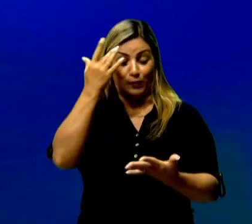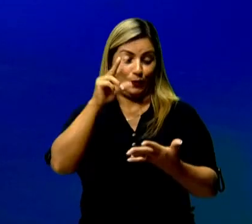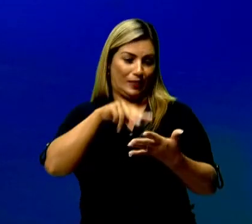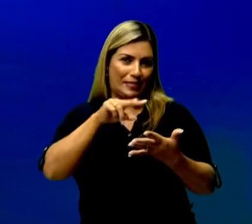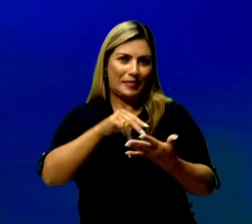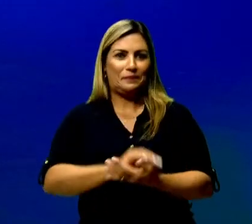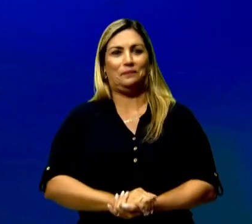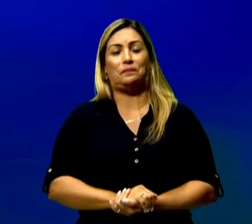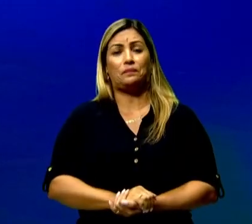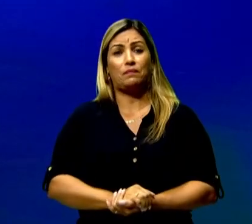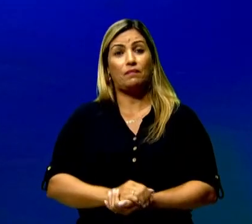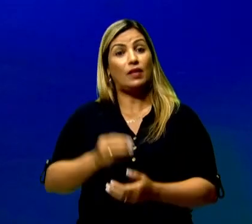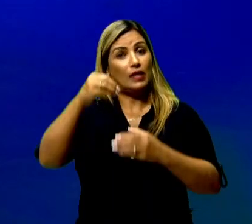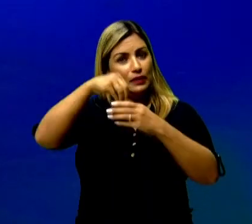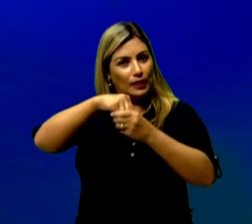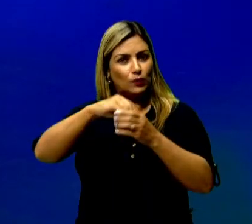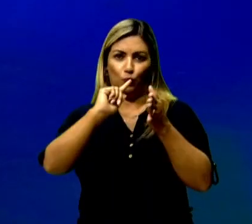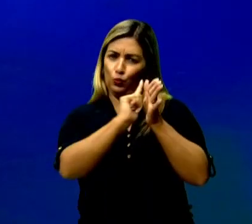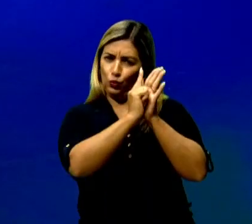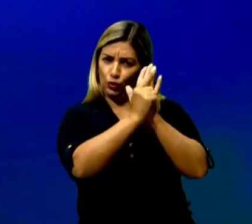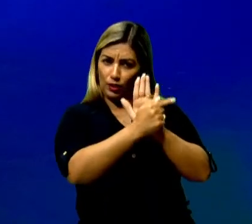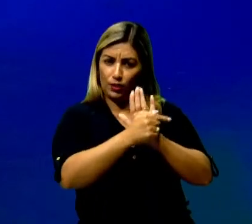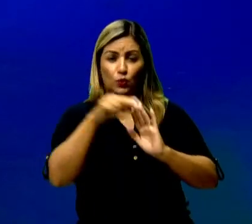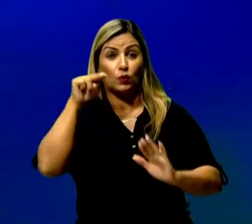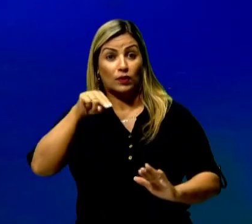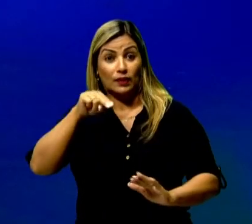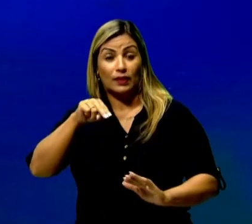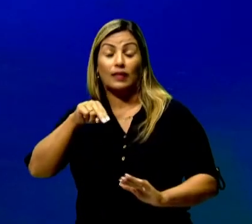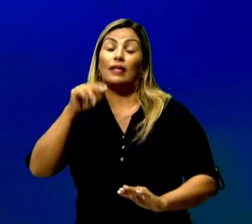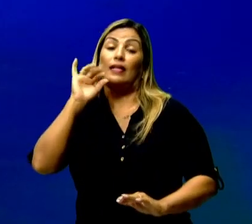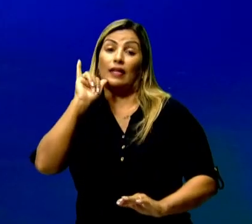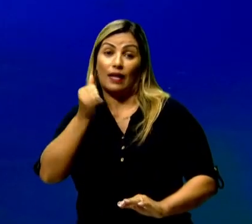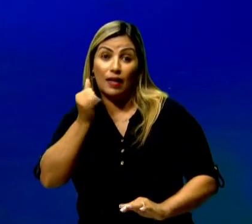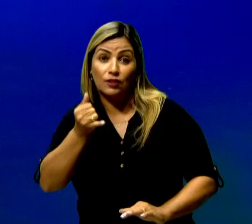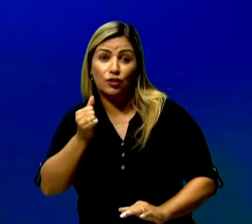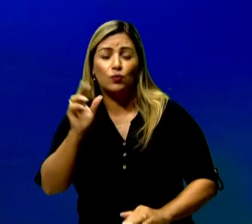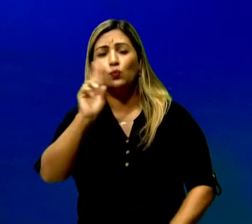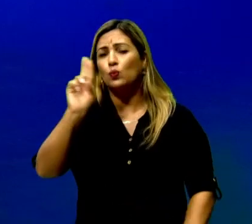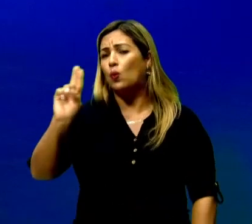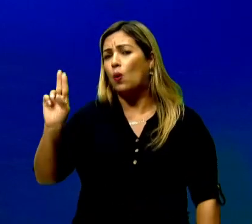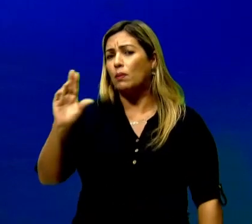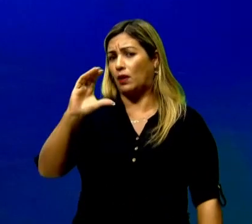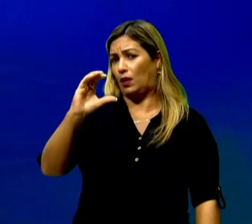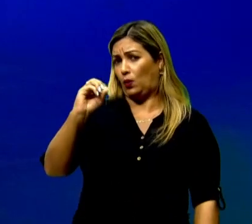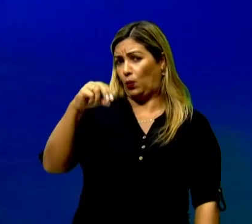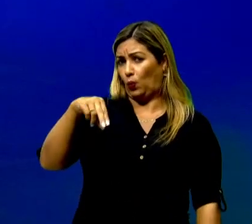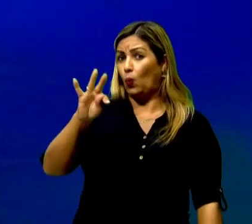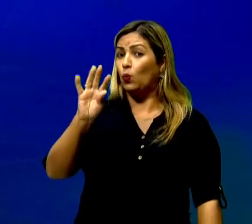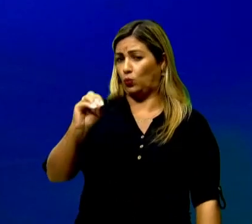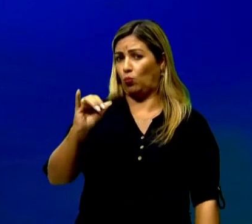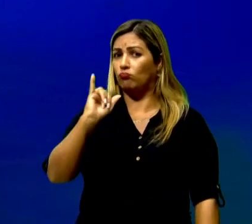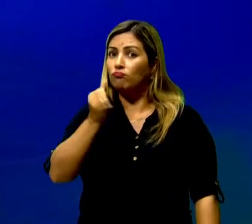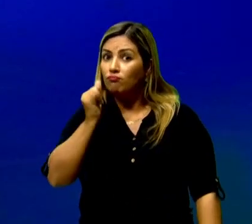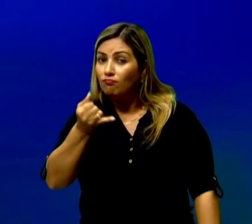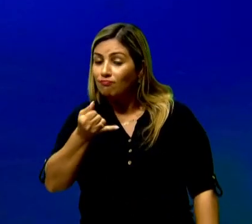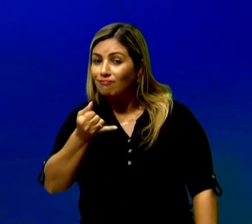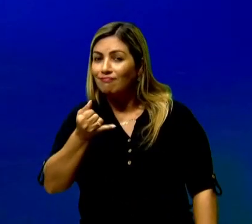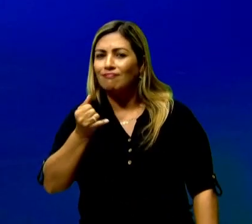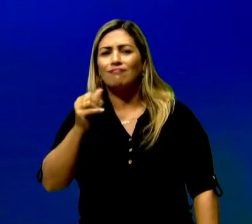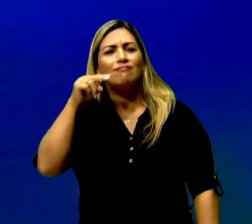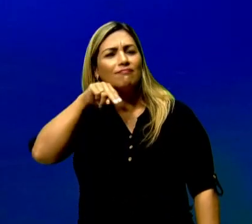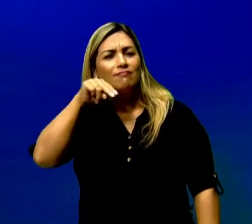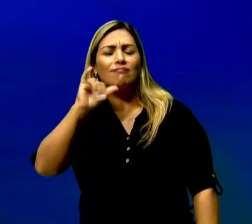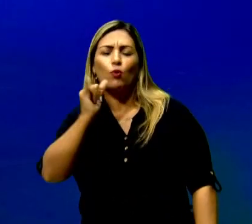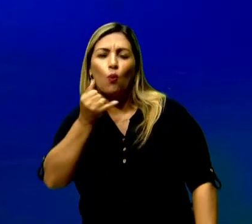caso. Dentro desse gênero narrativo, eu tenho um gênero textual que se chama conto. E o que seria o conto? Bom,